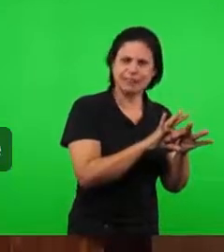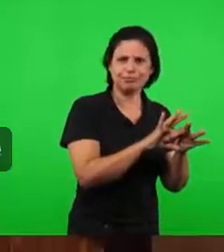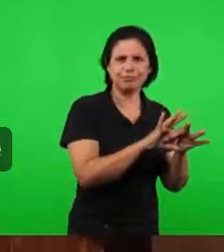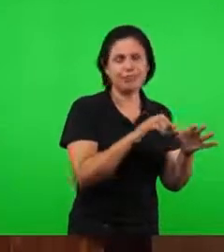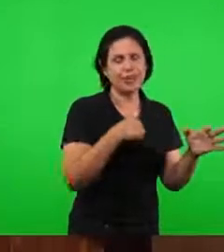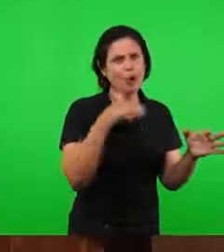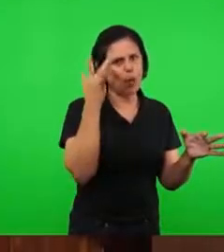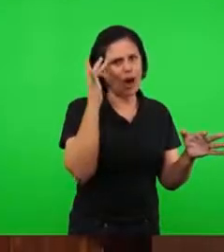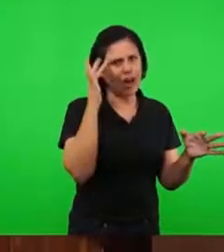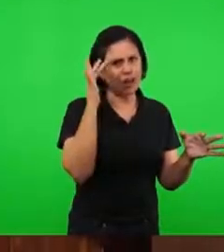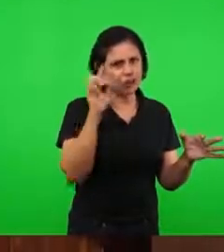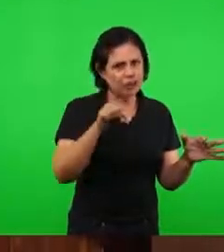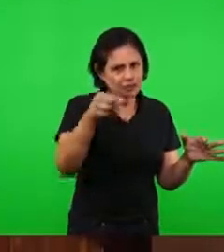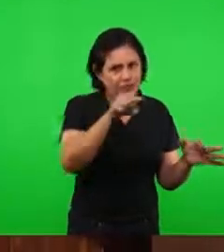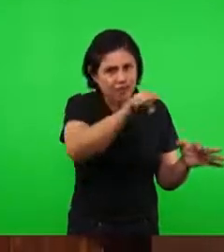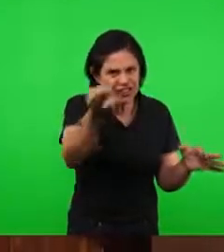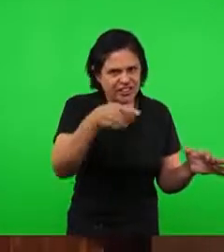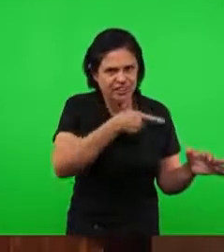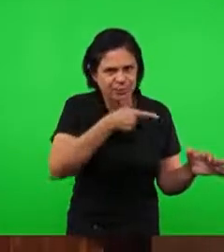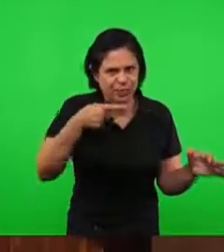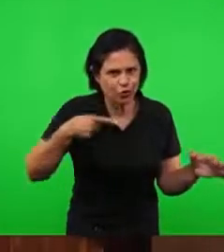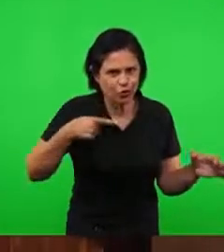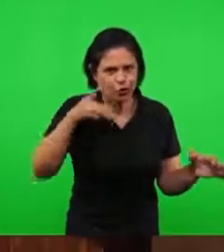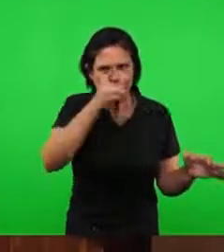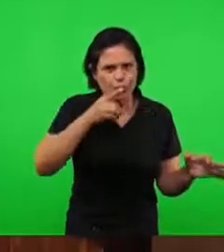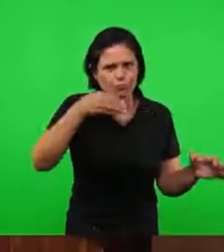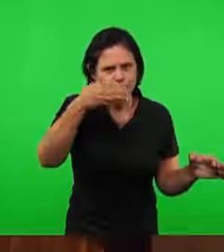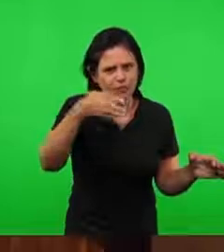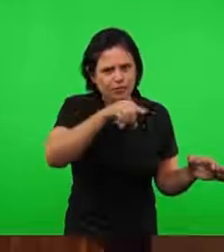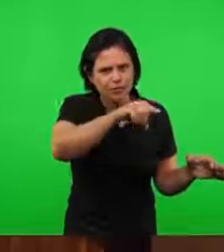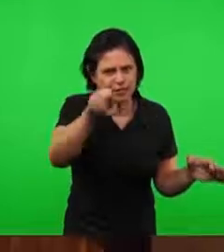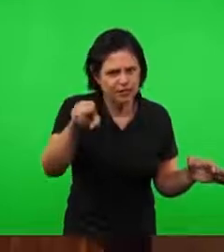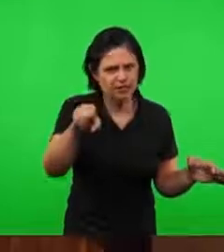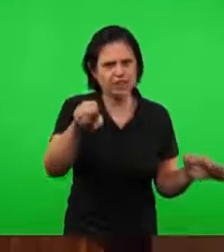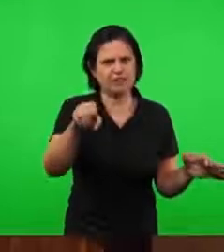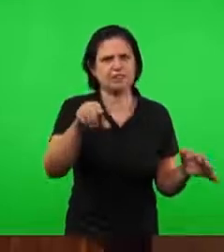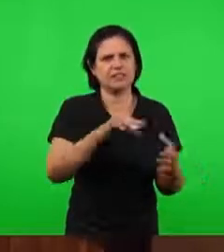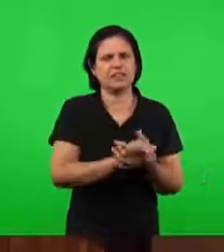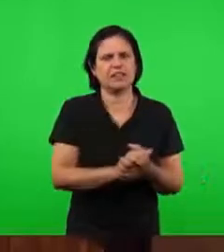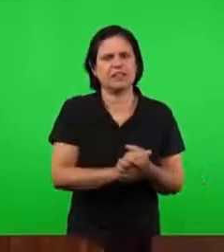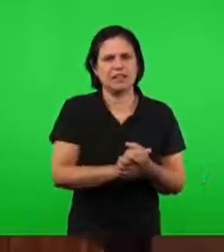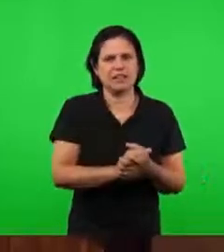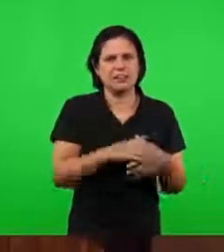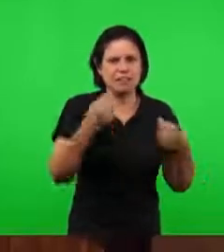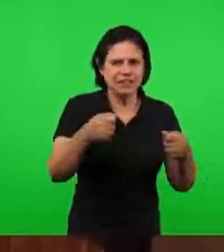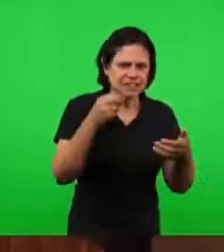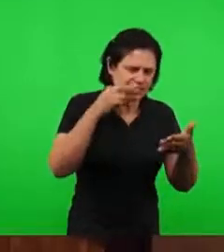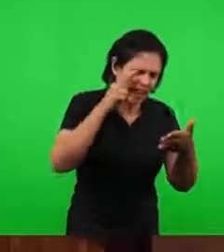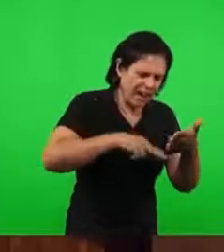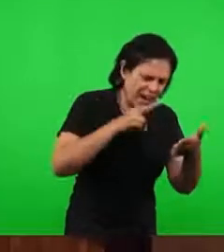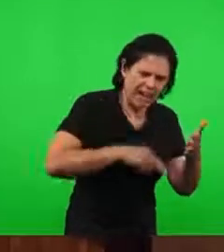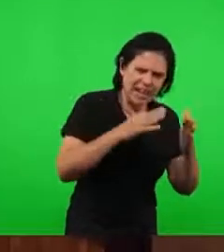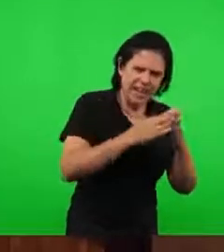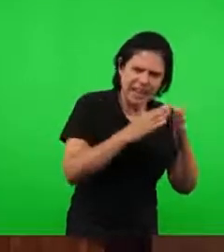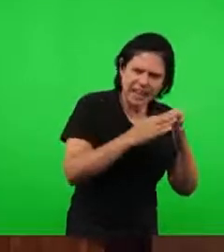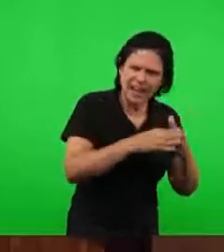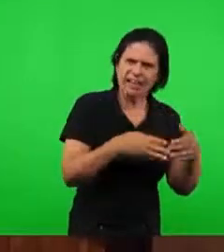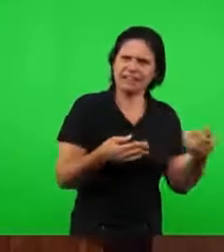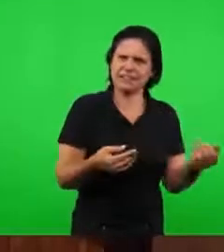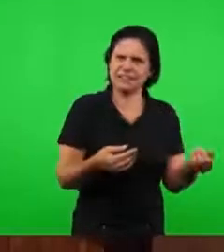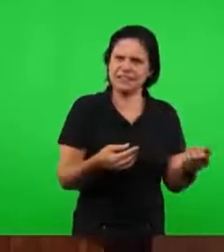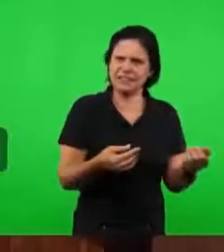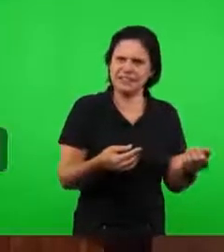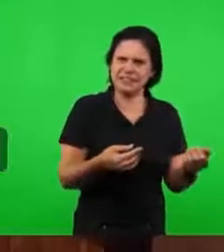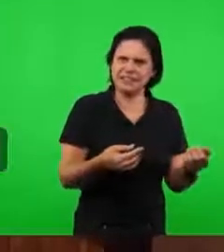por conta até dos pastores, para que no próximo domingo nós tenhamos um povo mais bem orientado